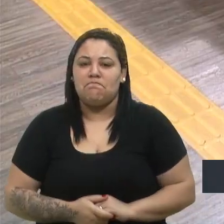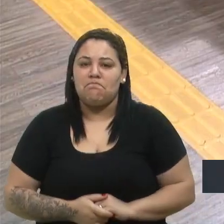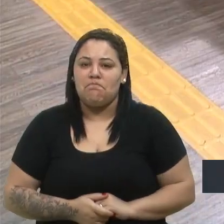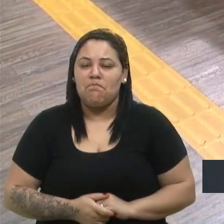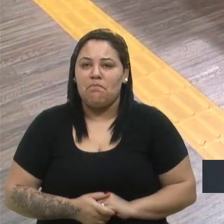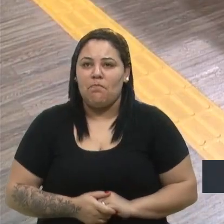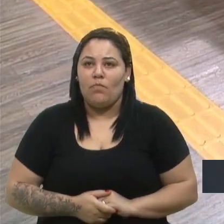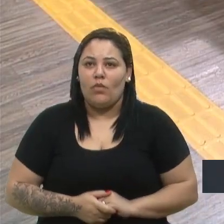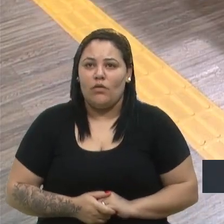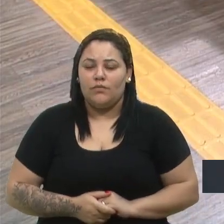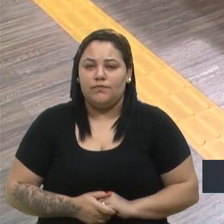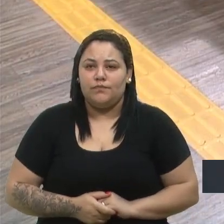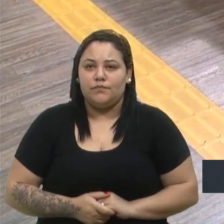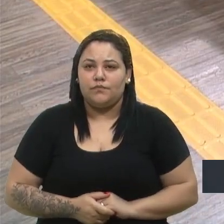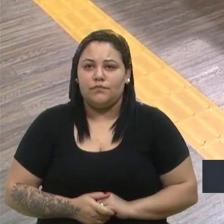declarar o voto, Adriano Bressan.